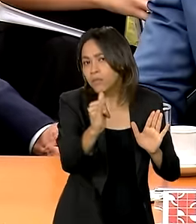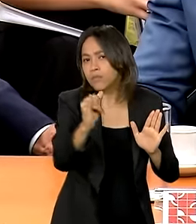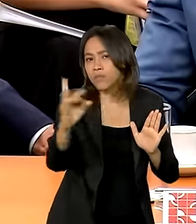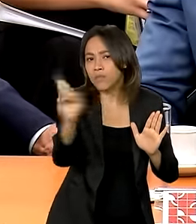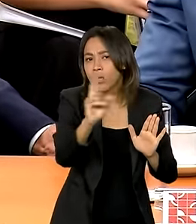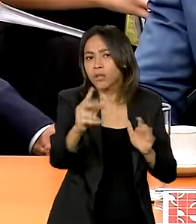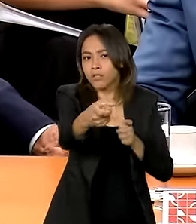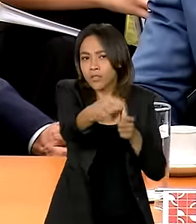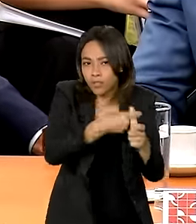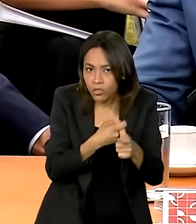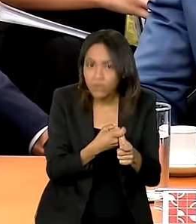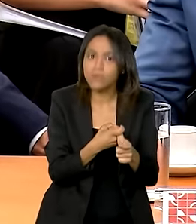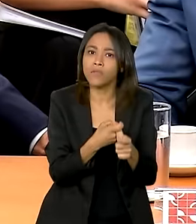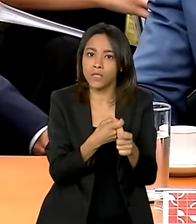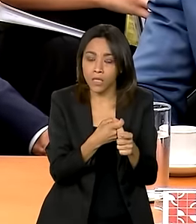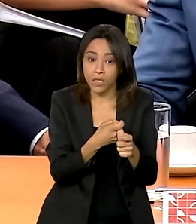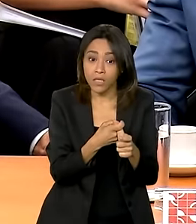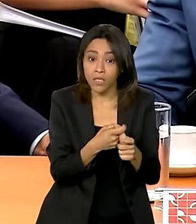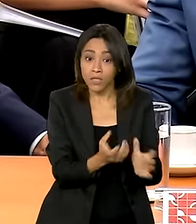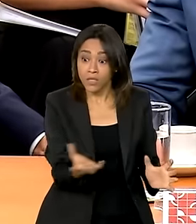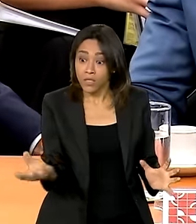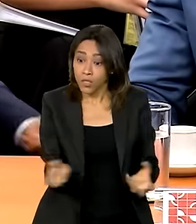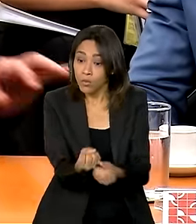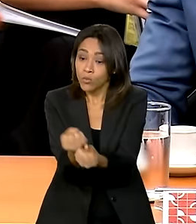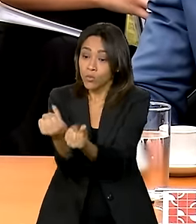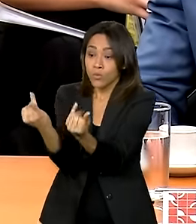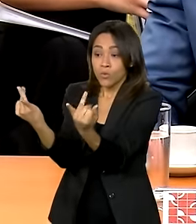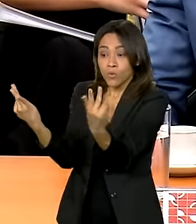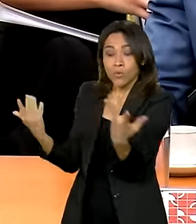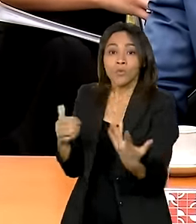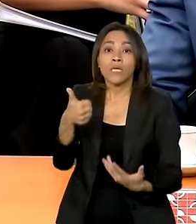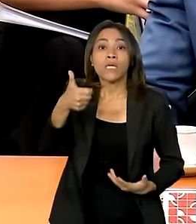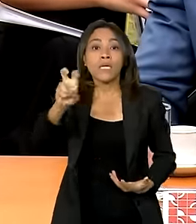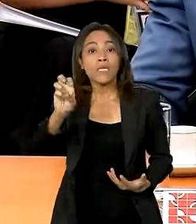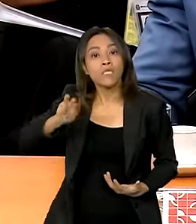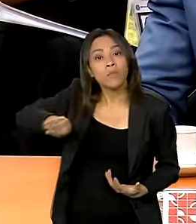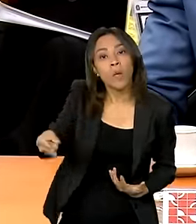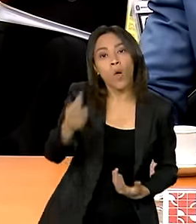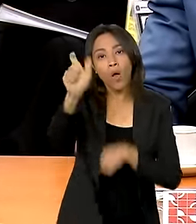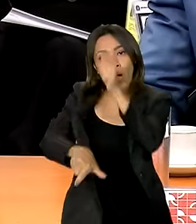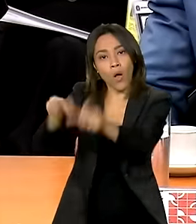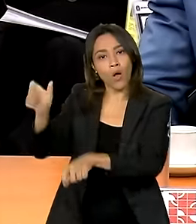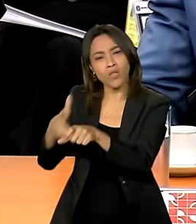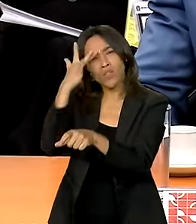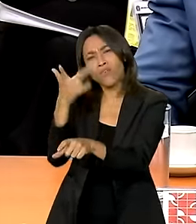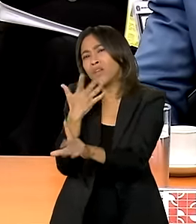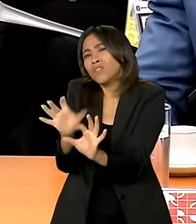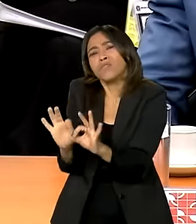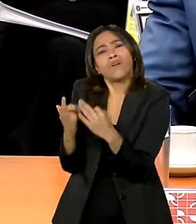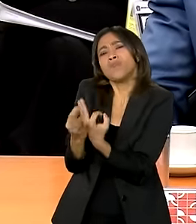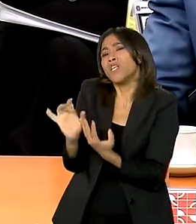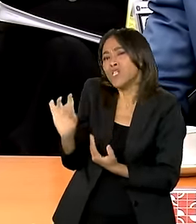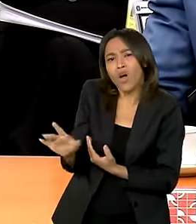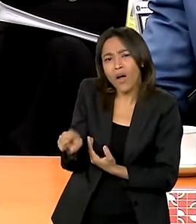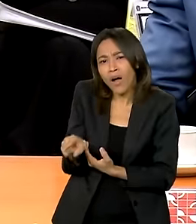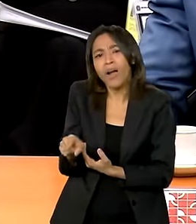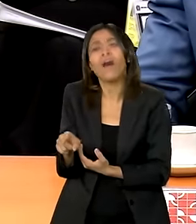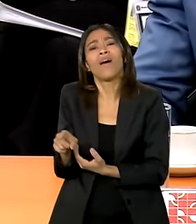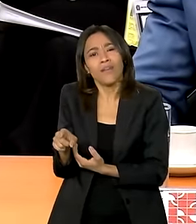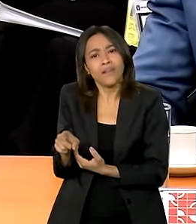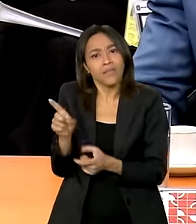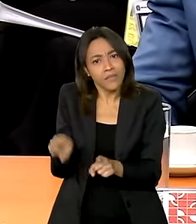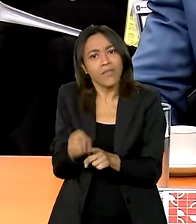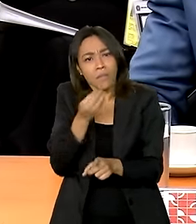de 15 milhões de brasileiros, CPFs únicos. Não estou falando de famílias, não. Foram famílias,